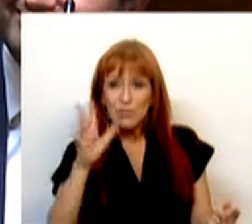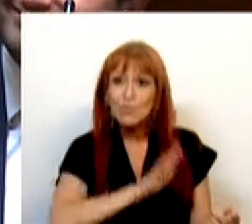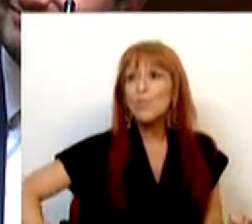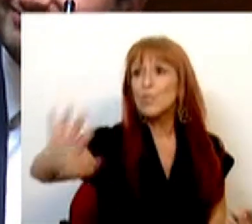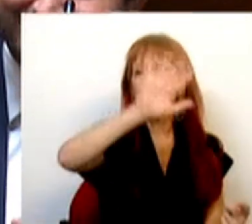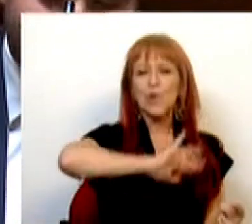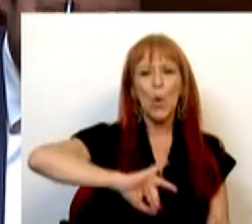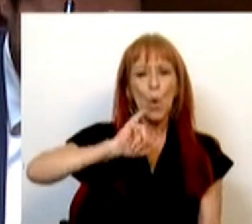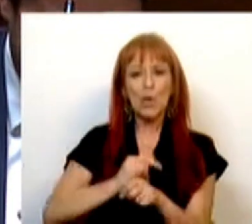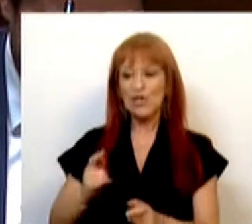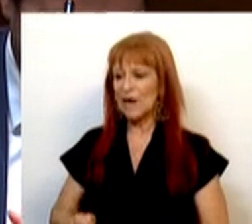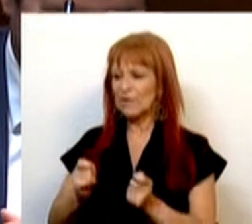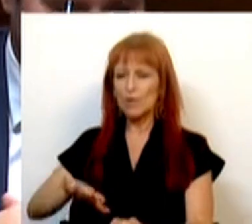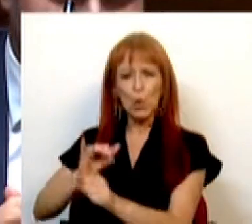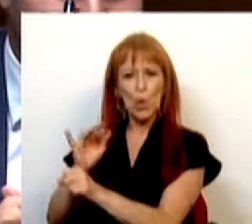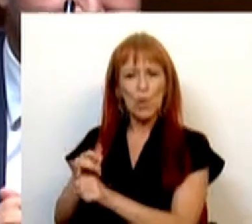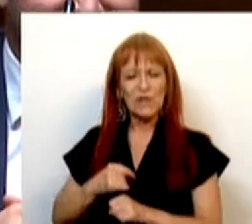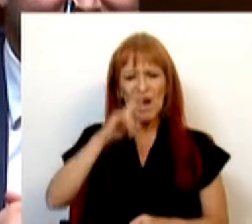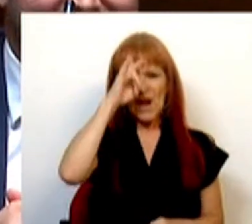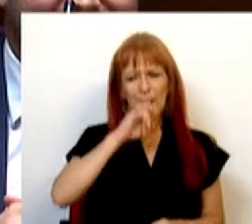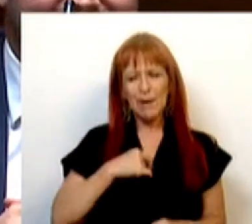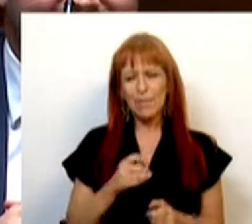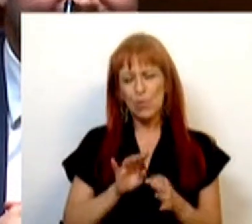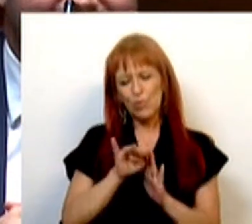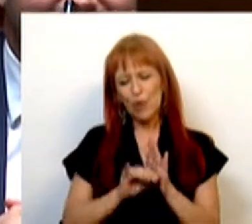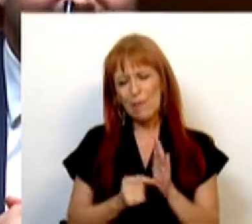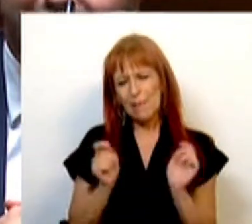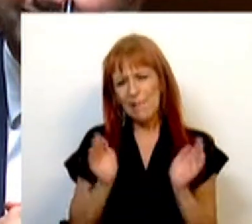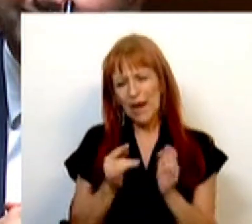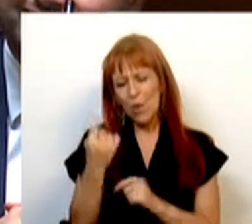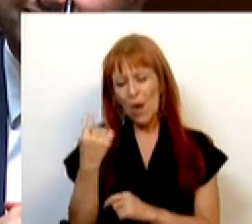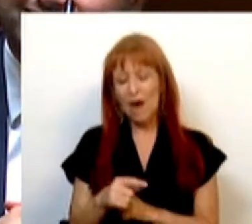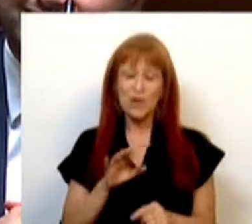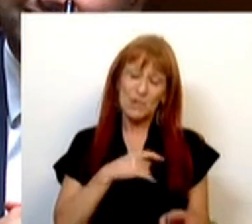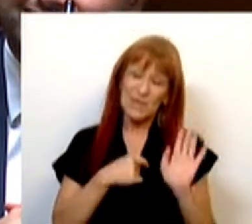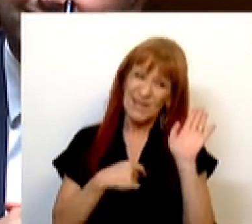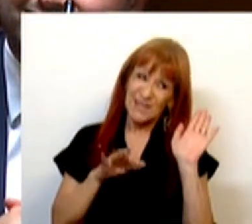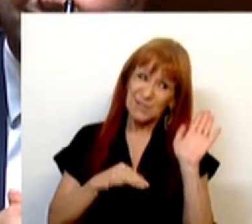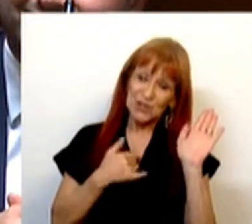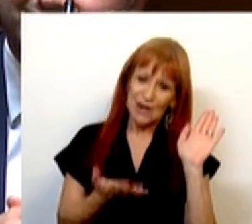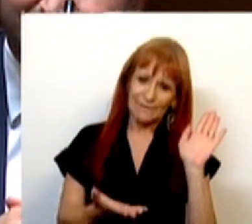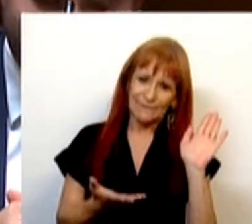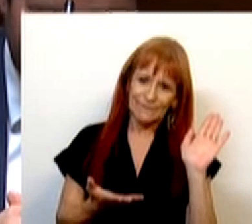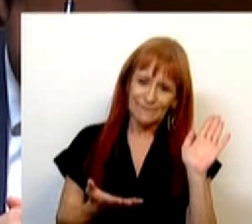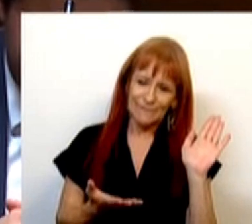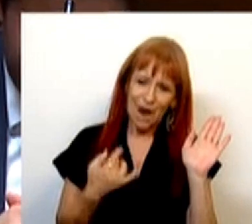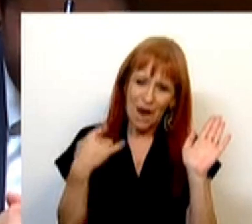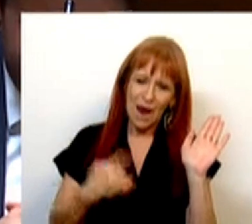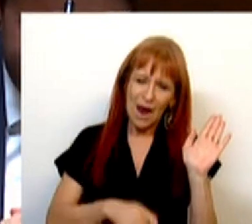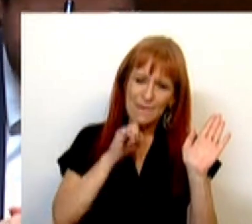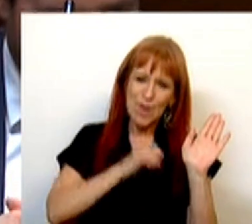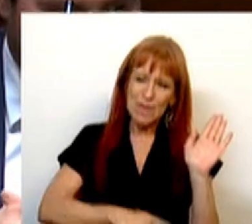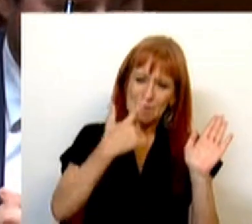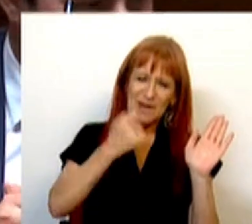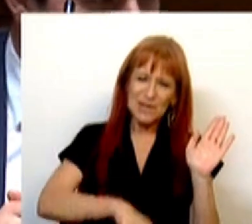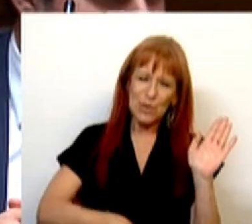e outros investimentos. Relembrava um pequeno programa que existe, se o Presidente termine já, que existe e que pode